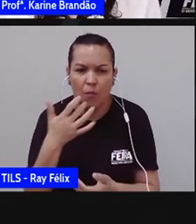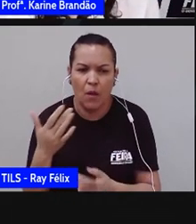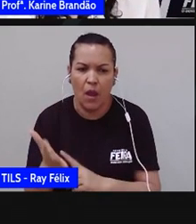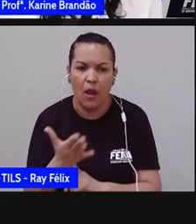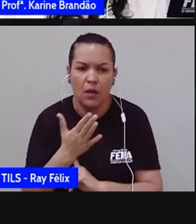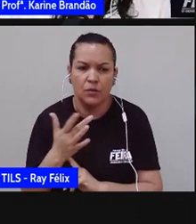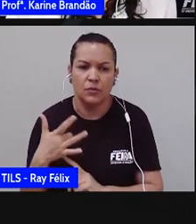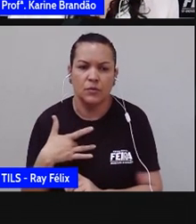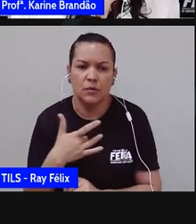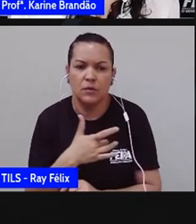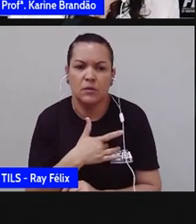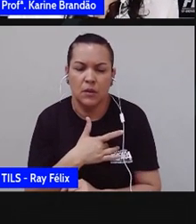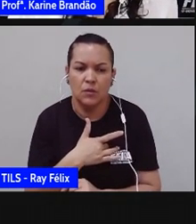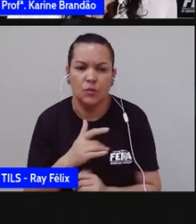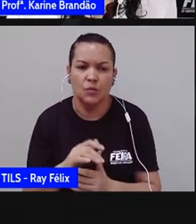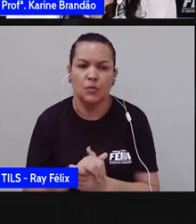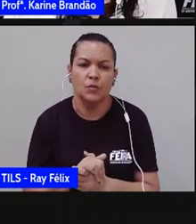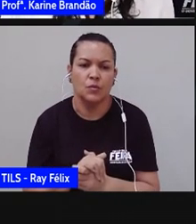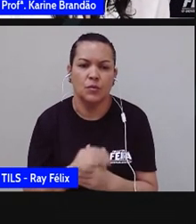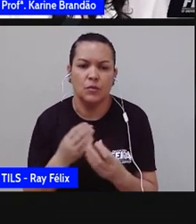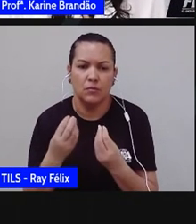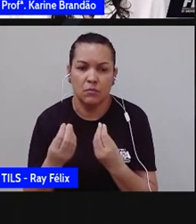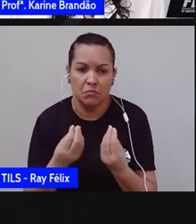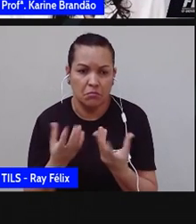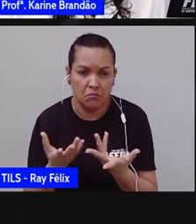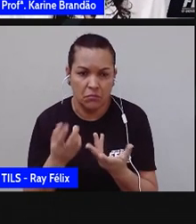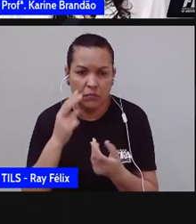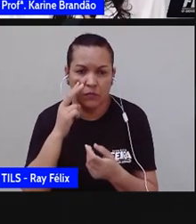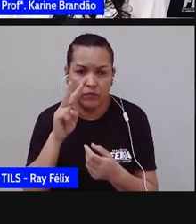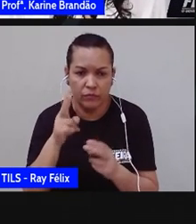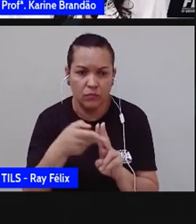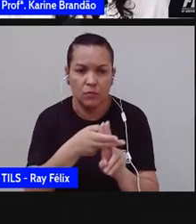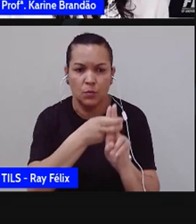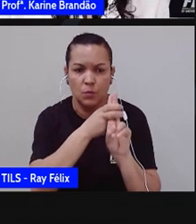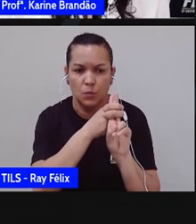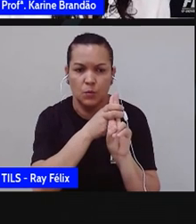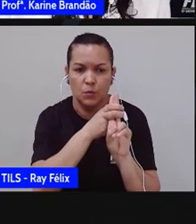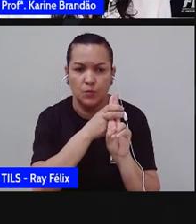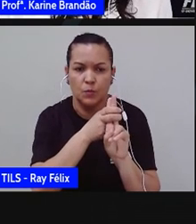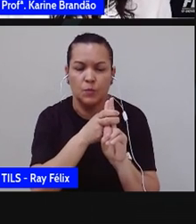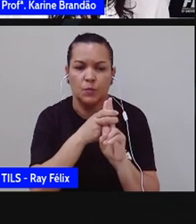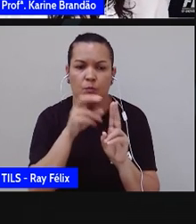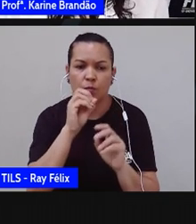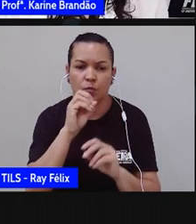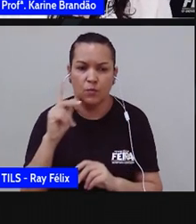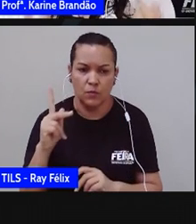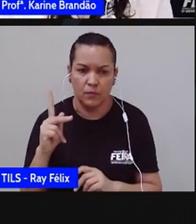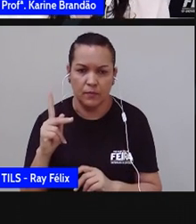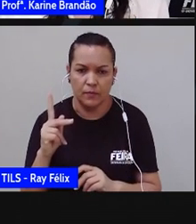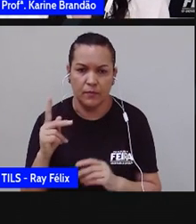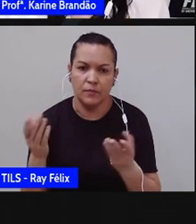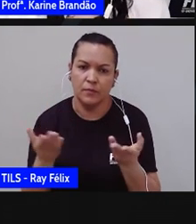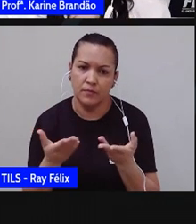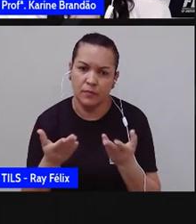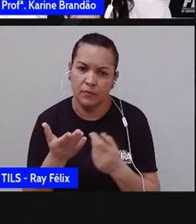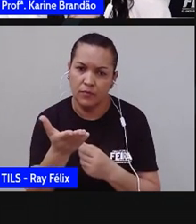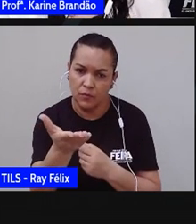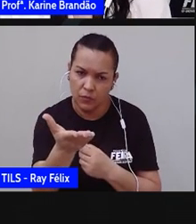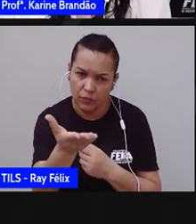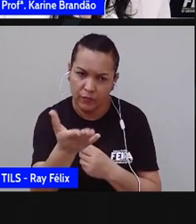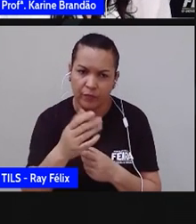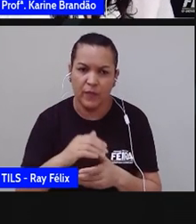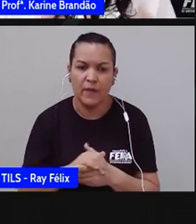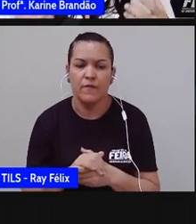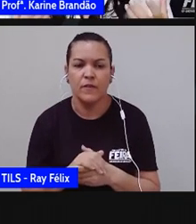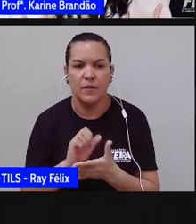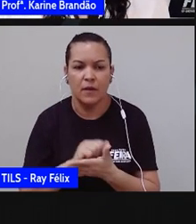também envolve o nosso Sistema Único de Saúde, que foi o que a gente viu hoje. Ok? Com isso, é a sua vez de fazer